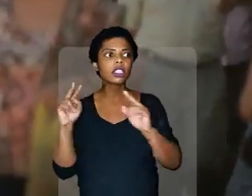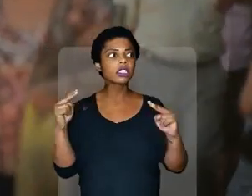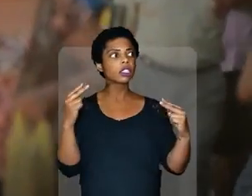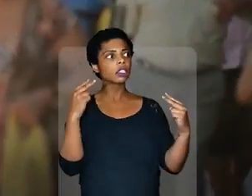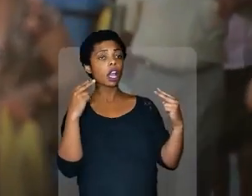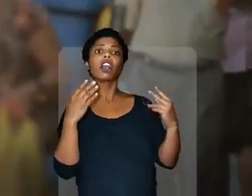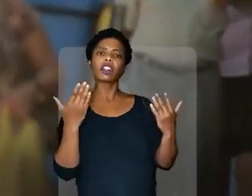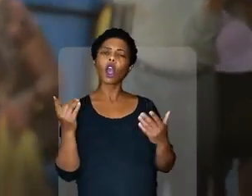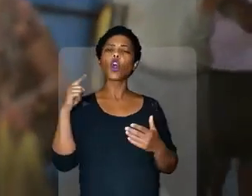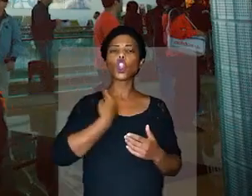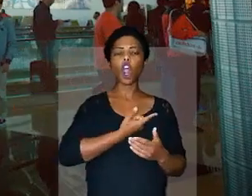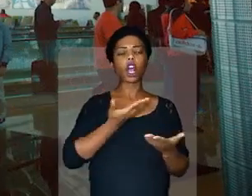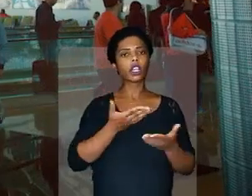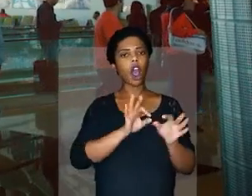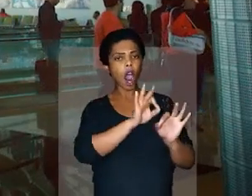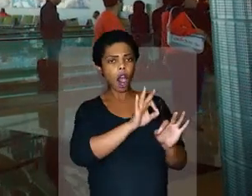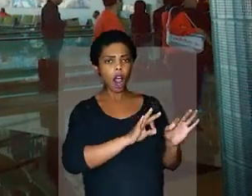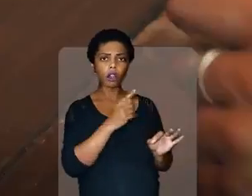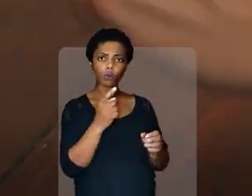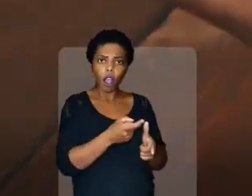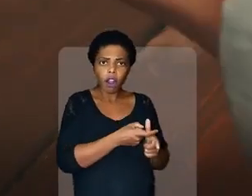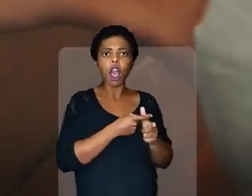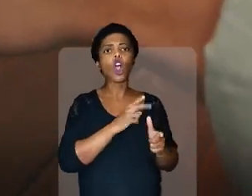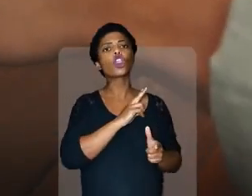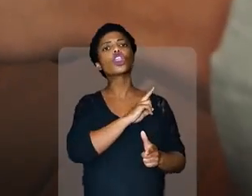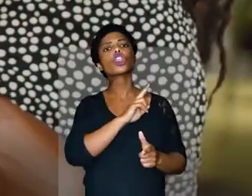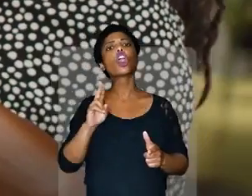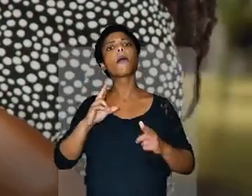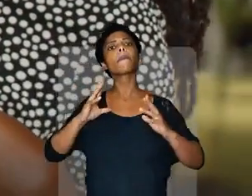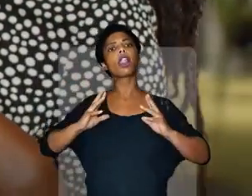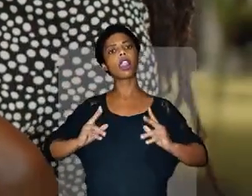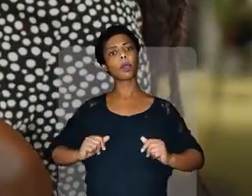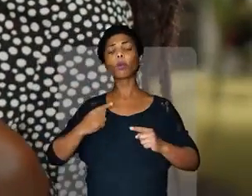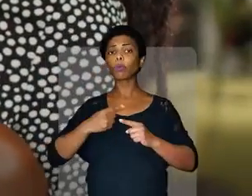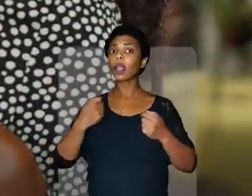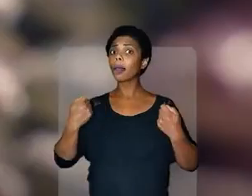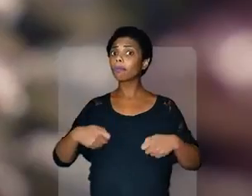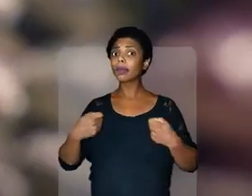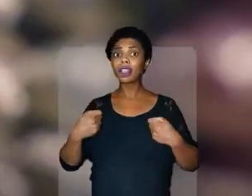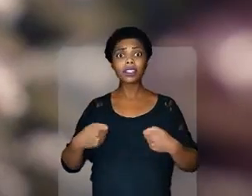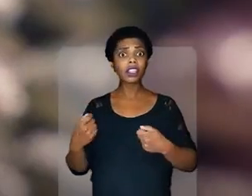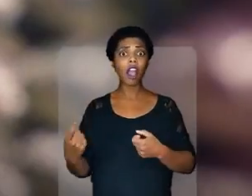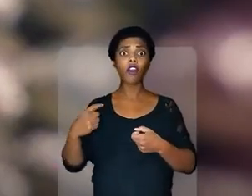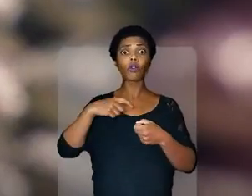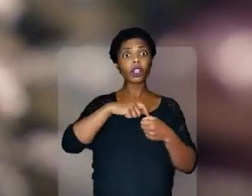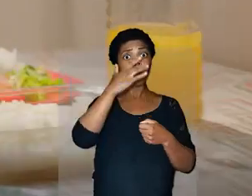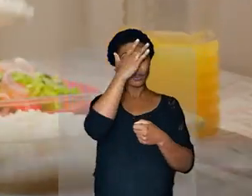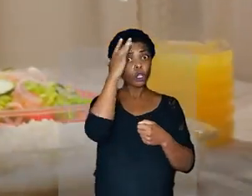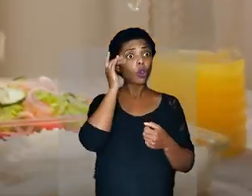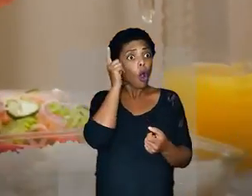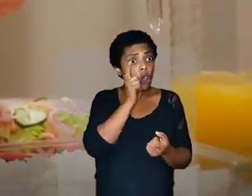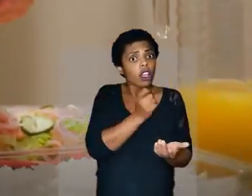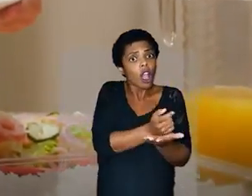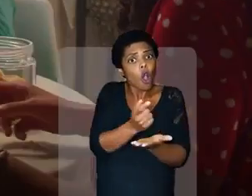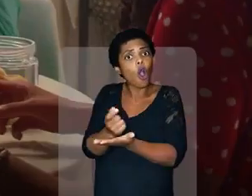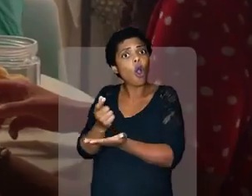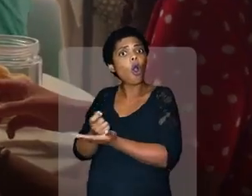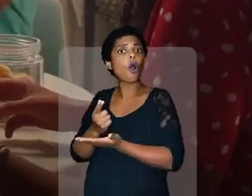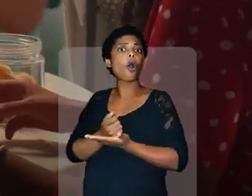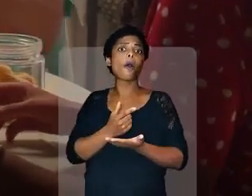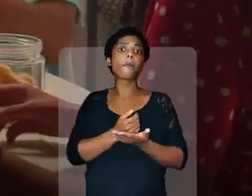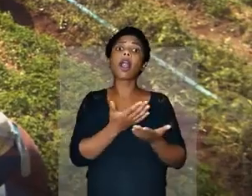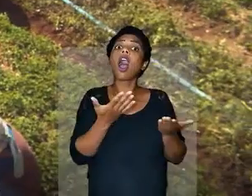vizinhos. E nós vamos renegociar suas dívidas para limpar seu nome. Porque é preciso recuperar a capacidade de